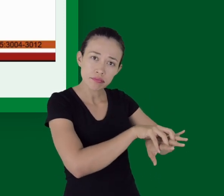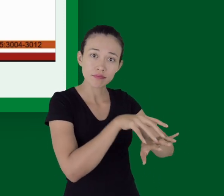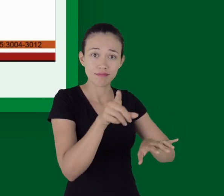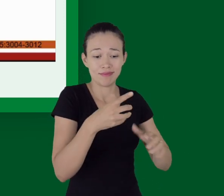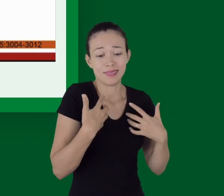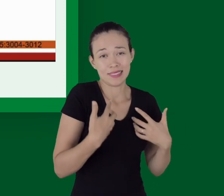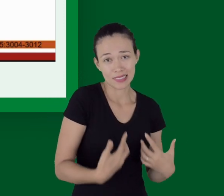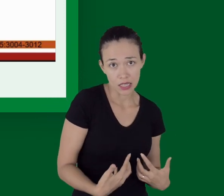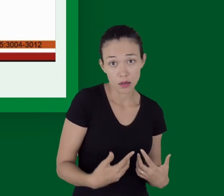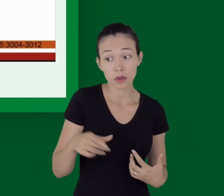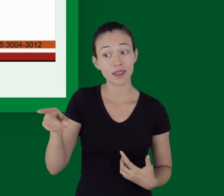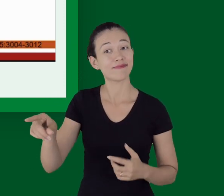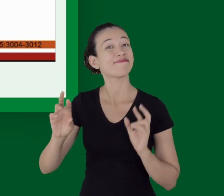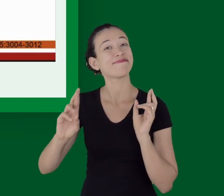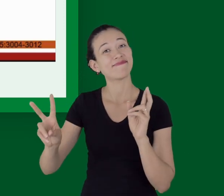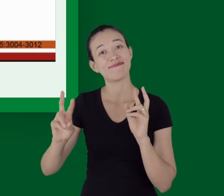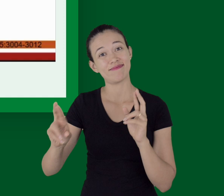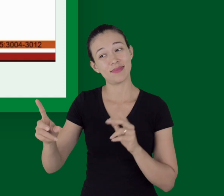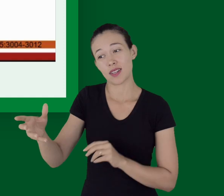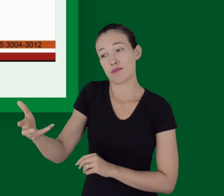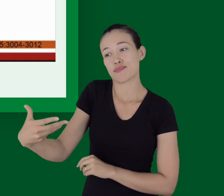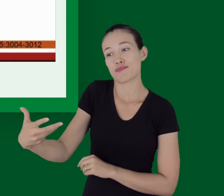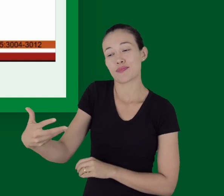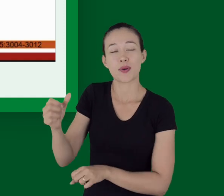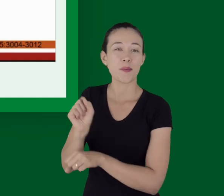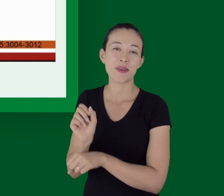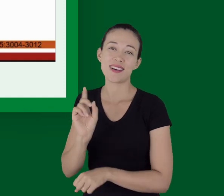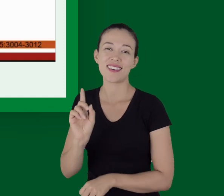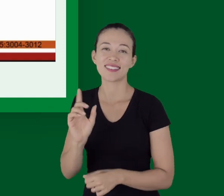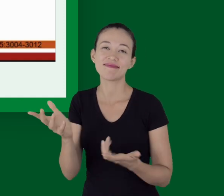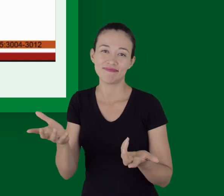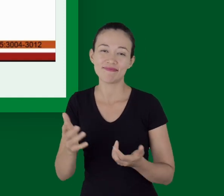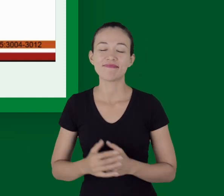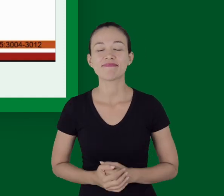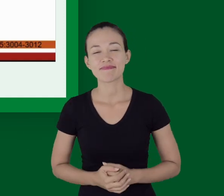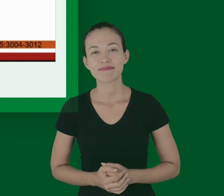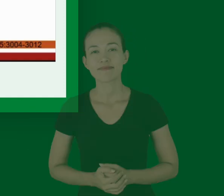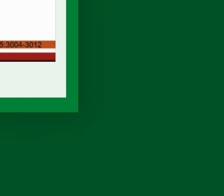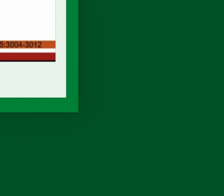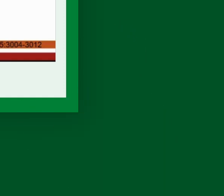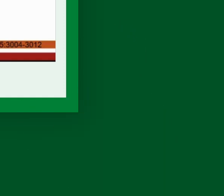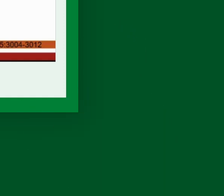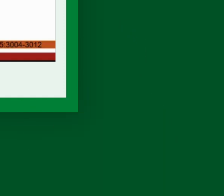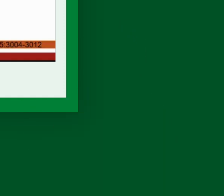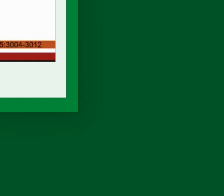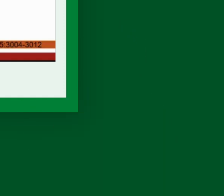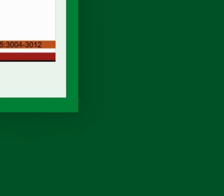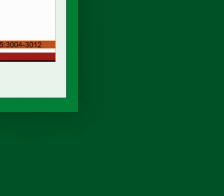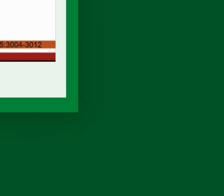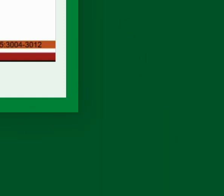O dispositivo não se cansa, né? e minimiza as interrupções. Em situações...